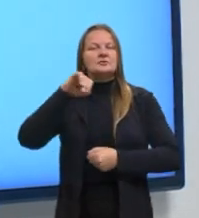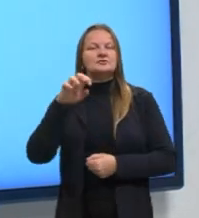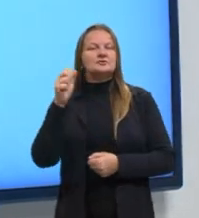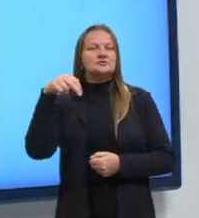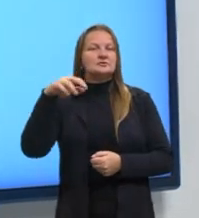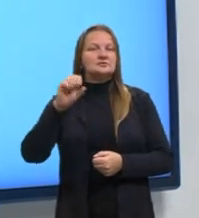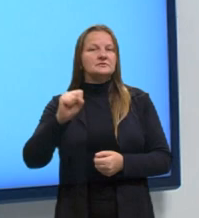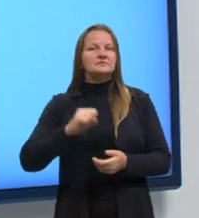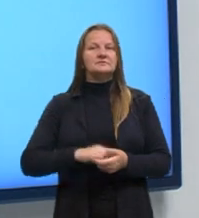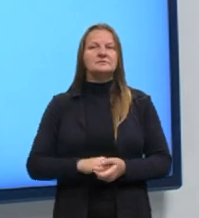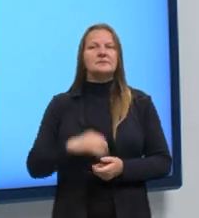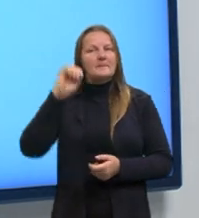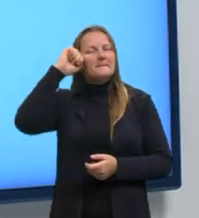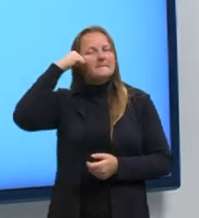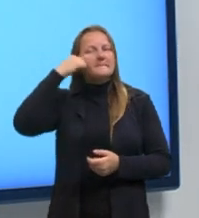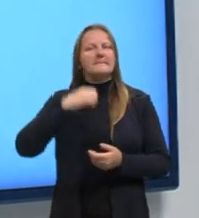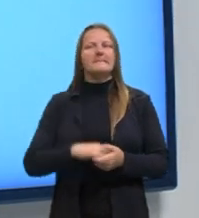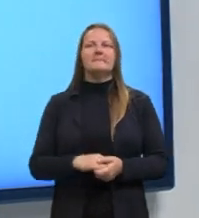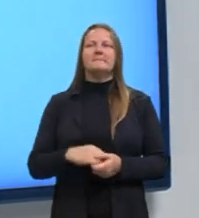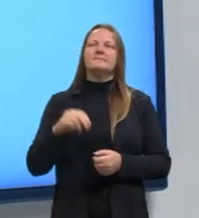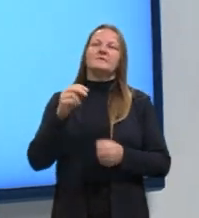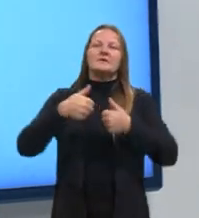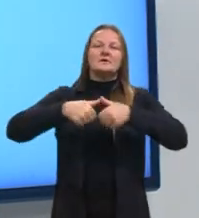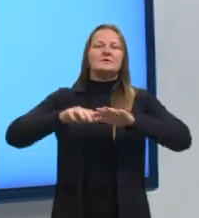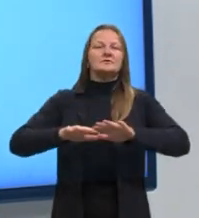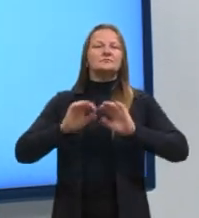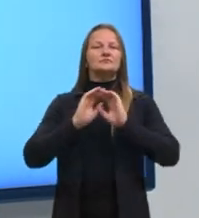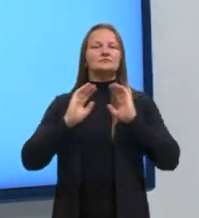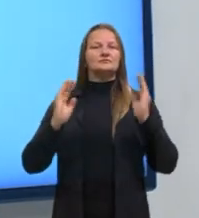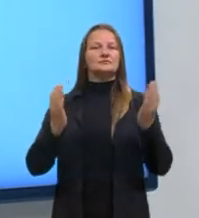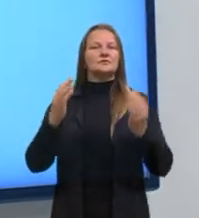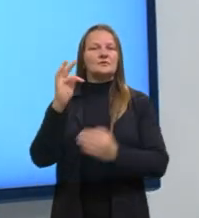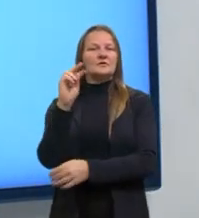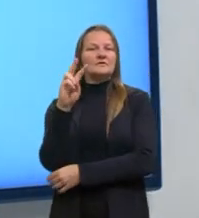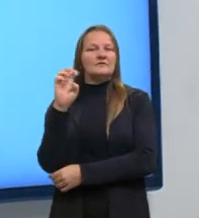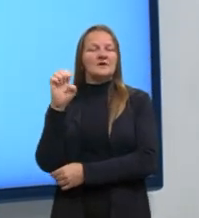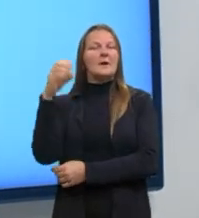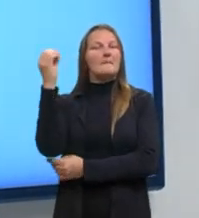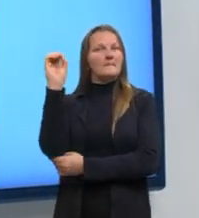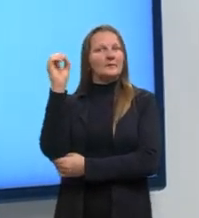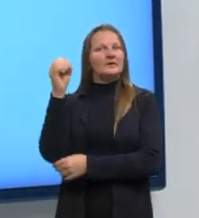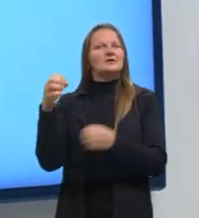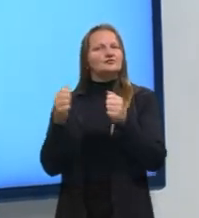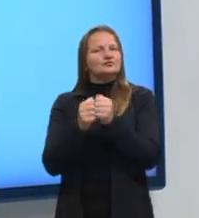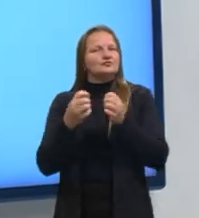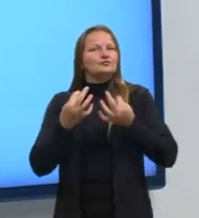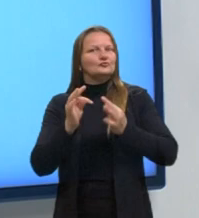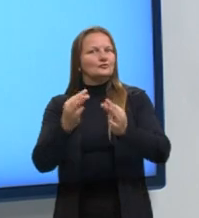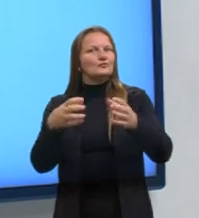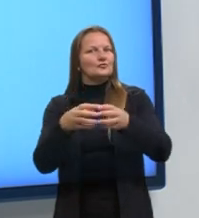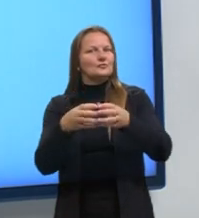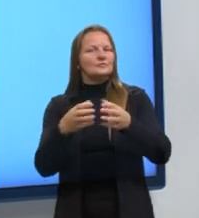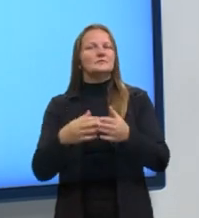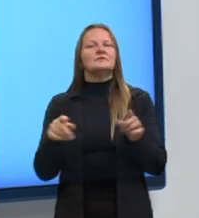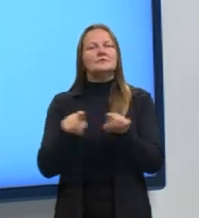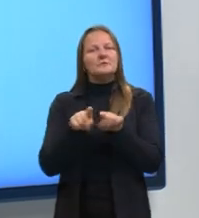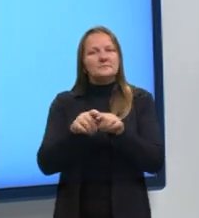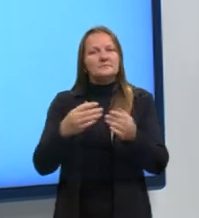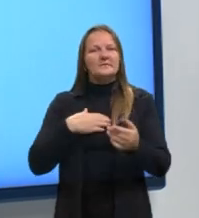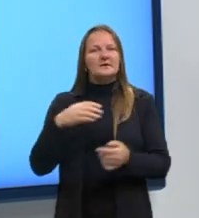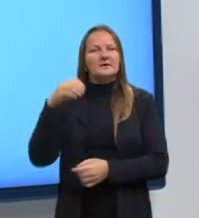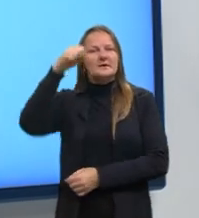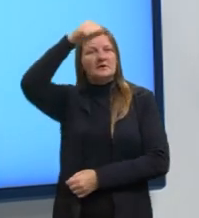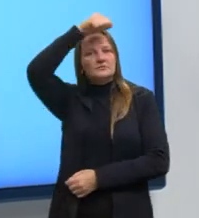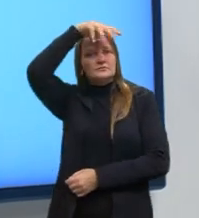Jardins Preta, estou aqui nos estúdios da TVE Porto Alegre, junto com todo o pessoal da equipe técnica e junto com nós também a